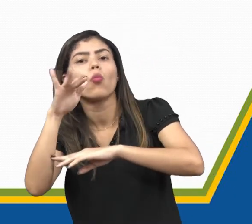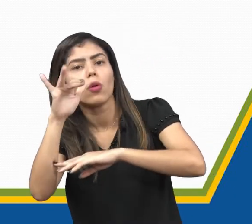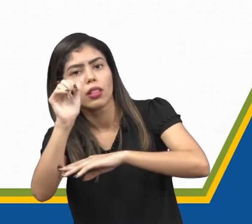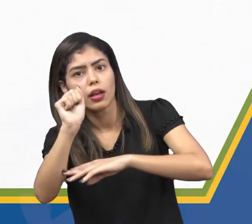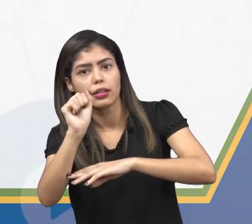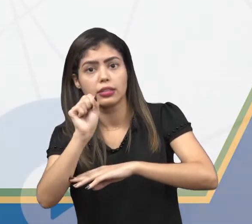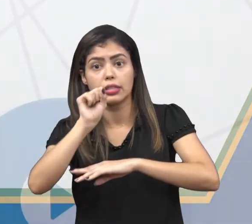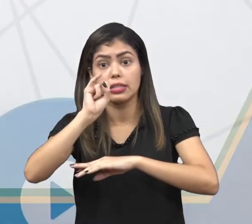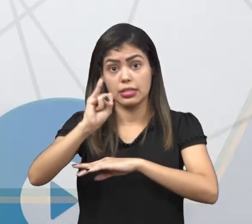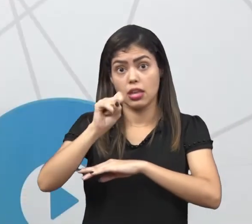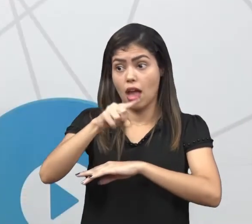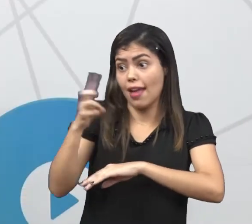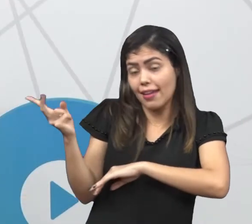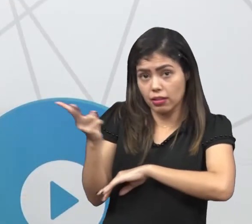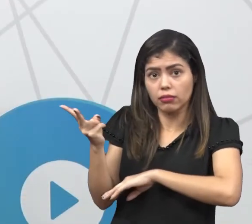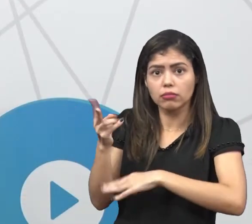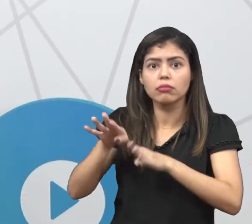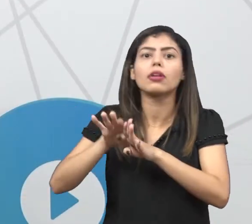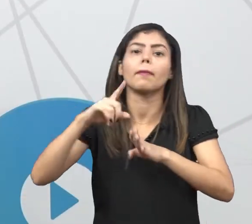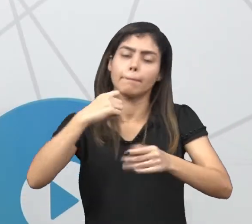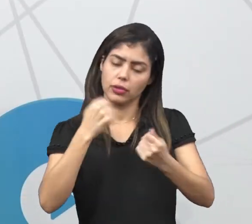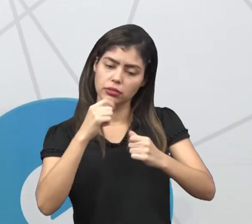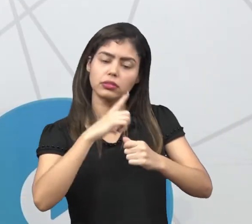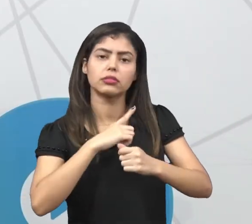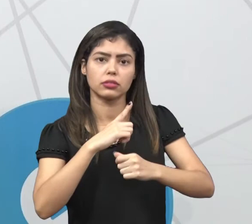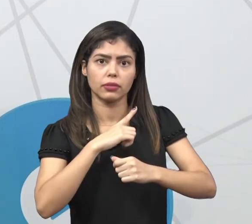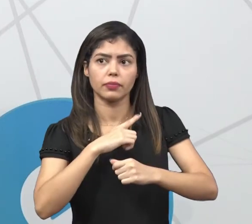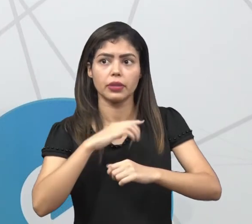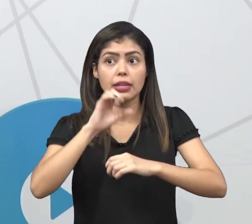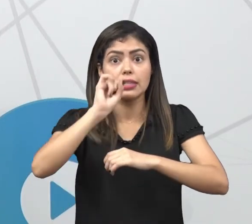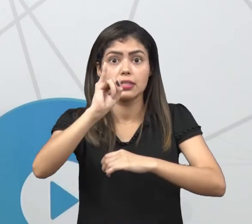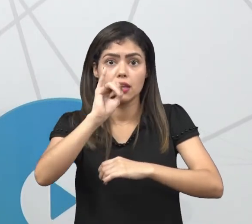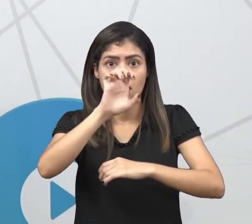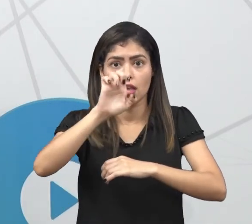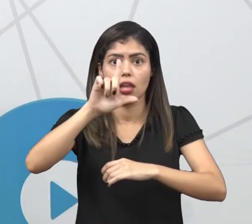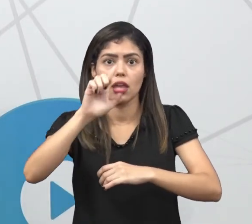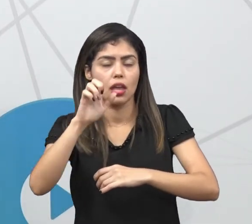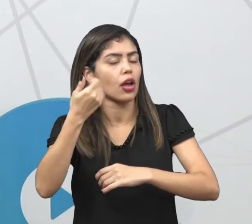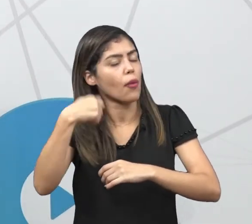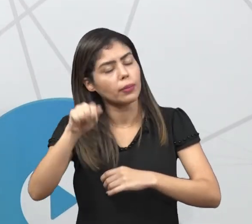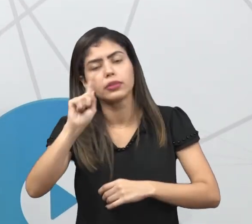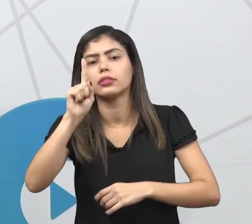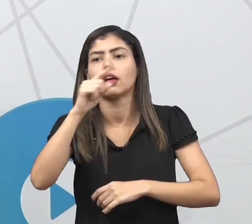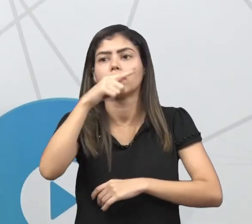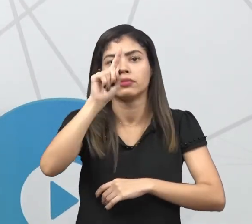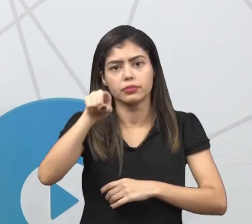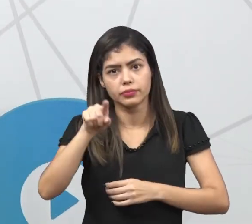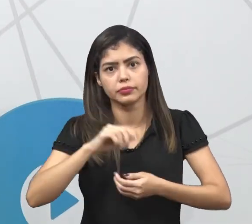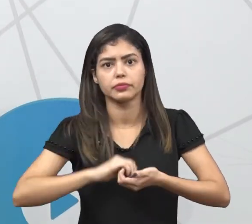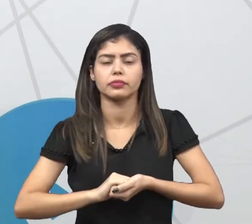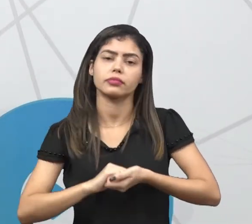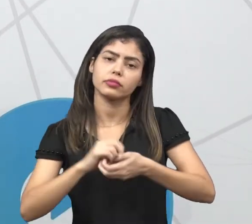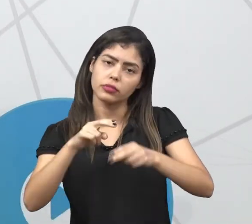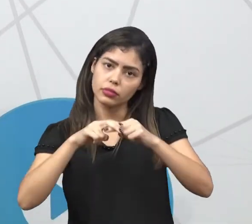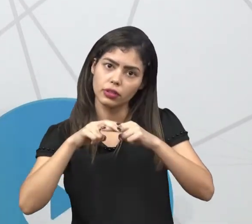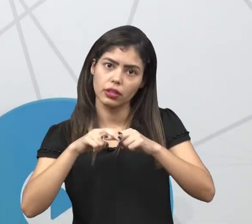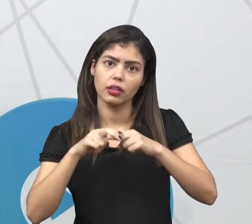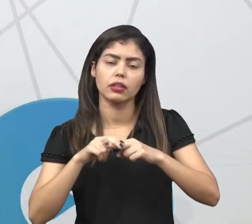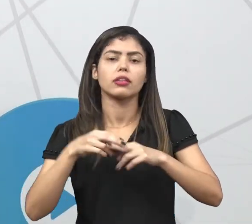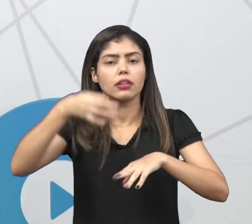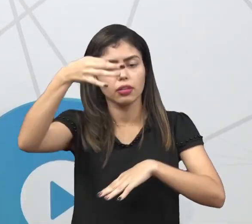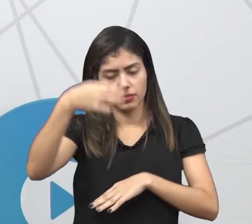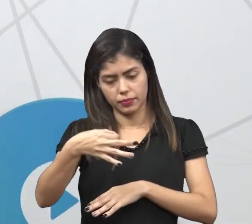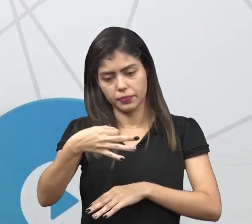Se é eles têm, tem que ter acento. Se fosse ele têm, não teria esse acento circunflexo. Portanto, o acento foi